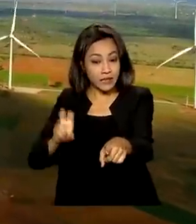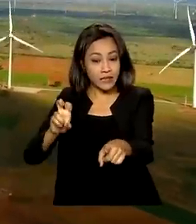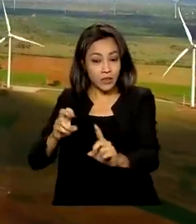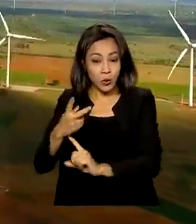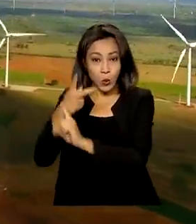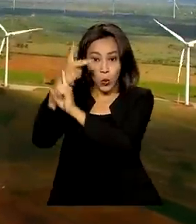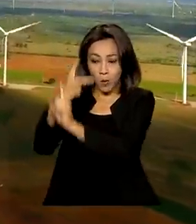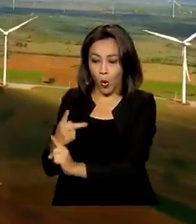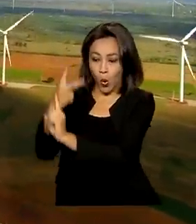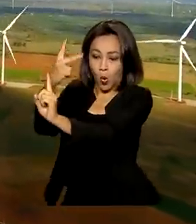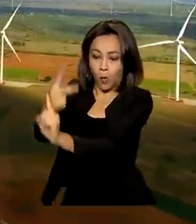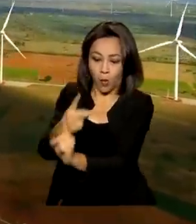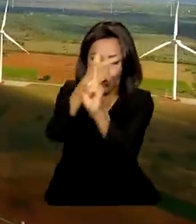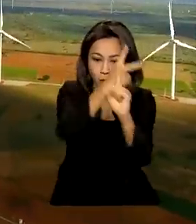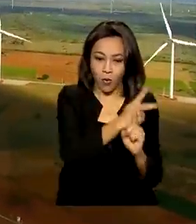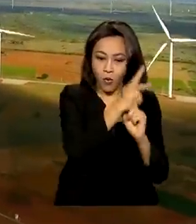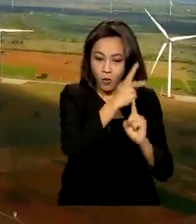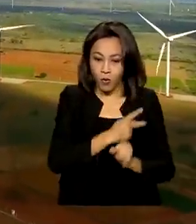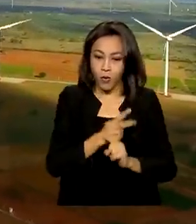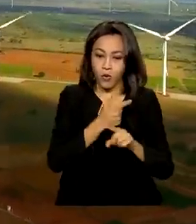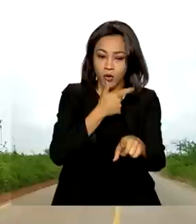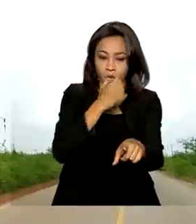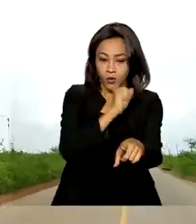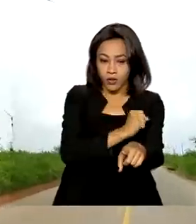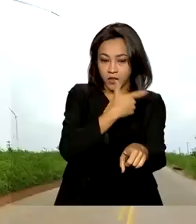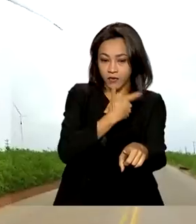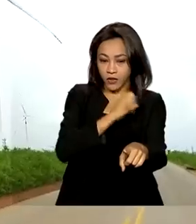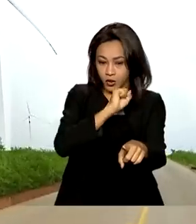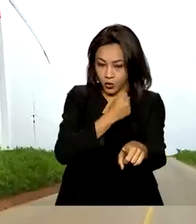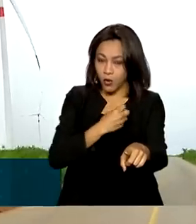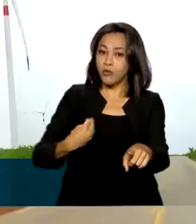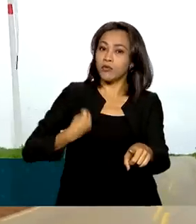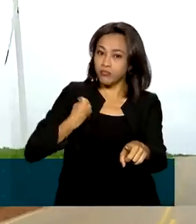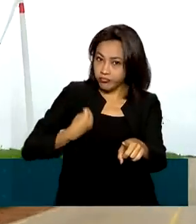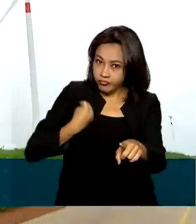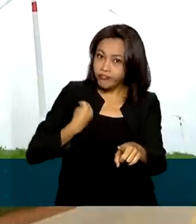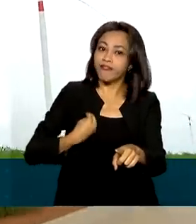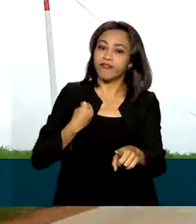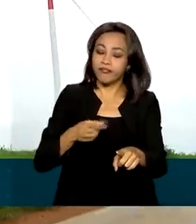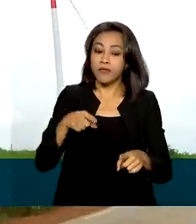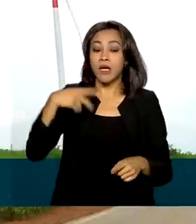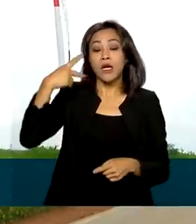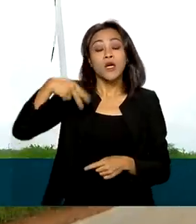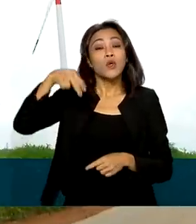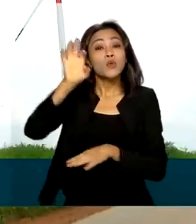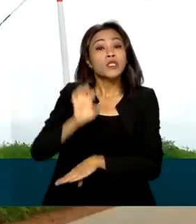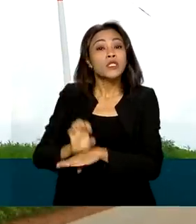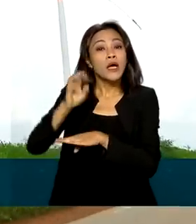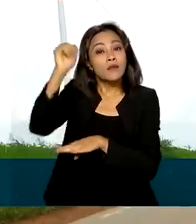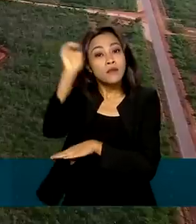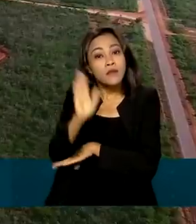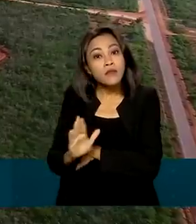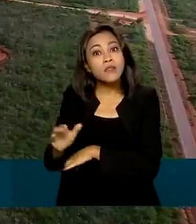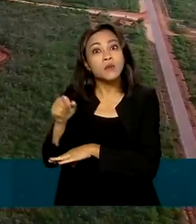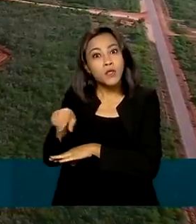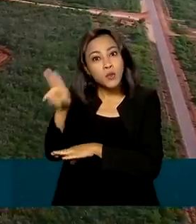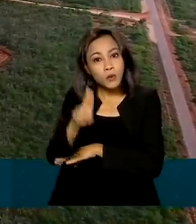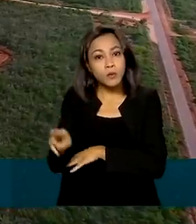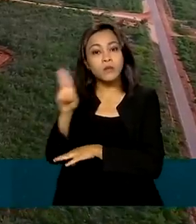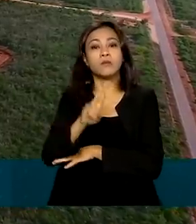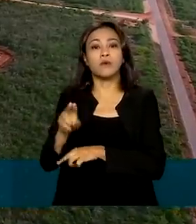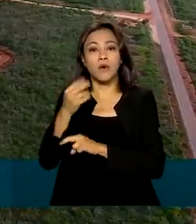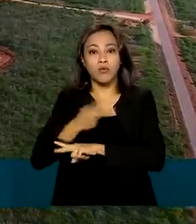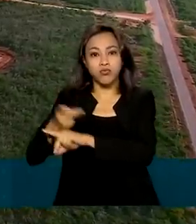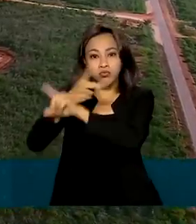828 em operação no país, os estados brasileiros que mais geraram energia a partir dos ventos nos